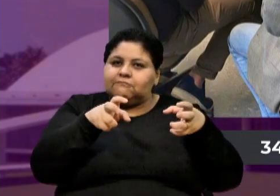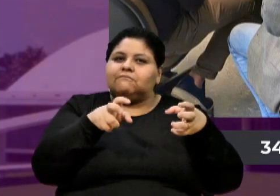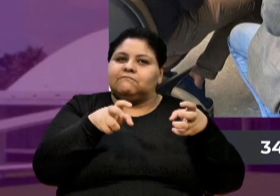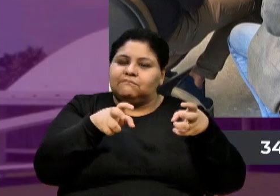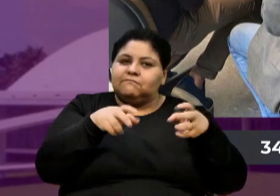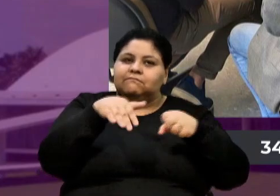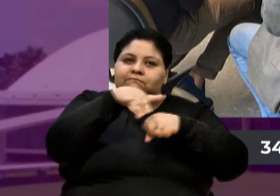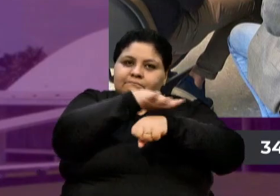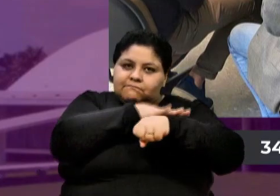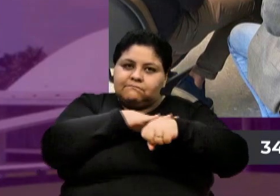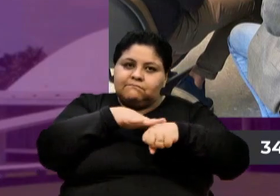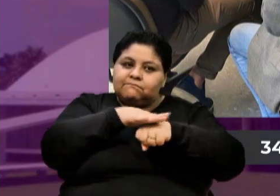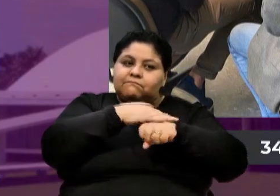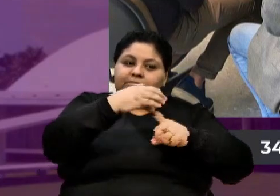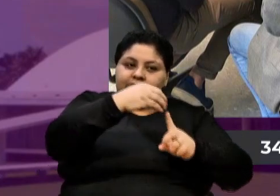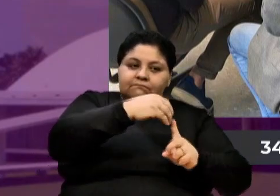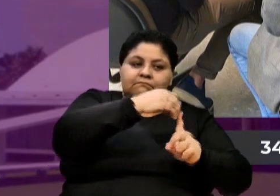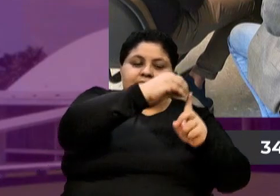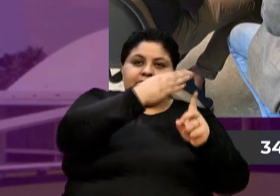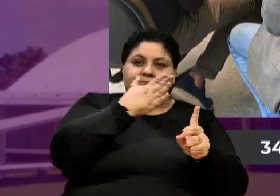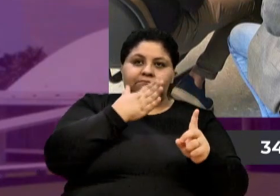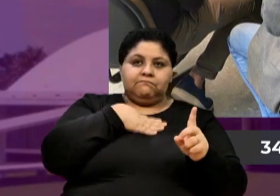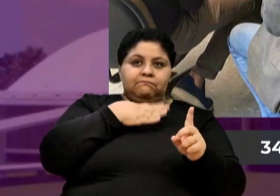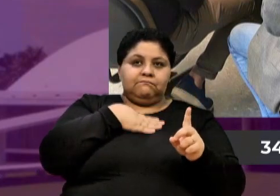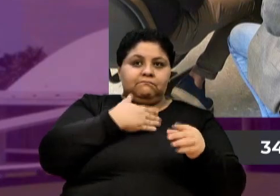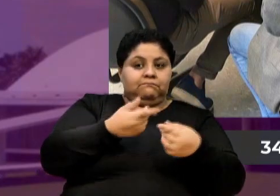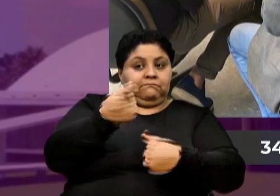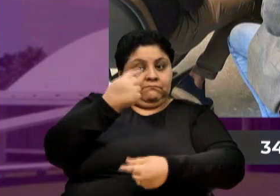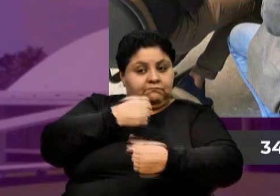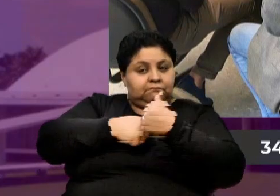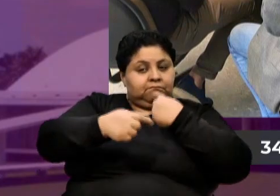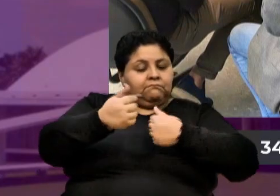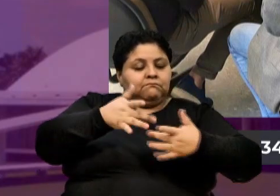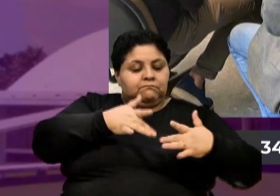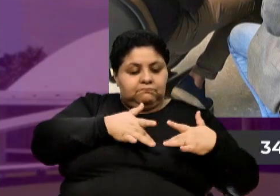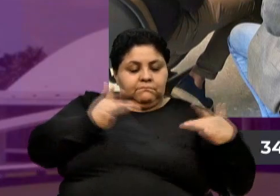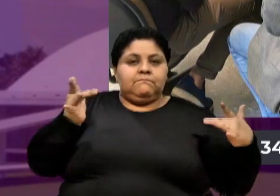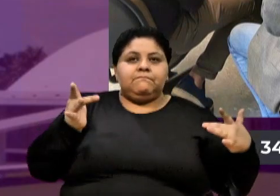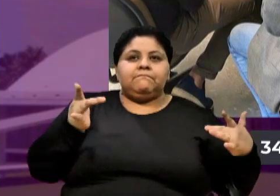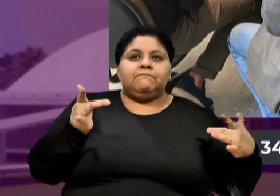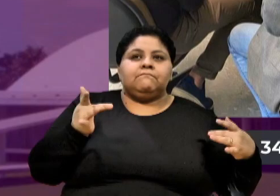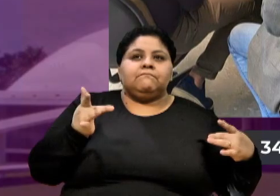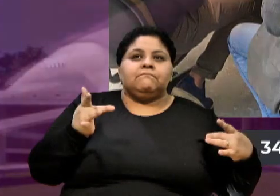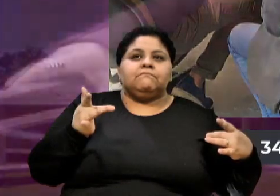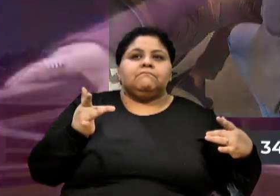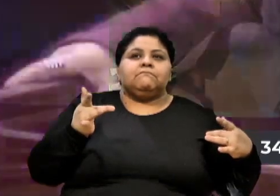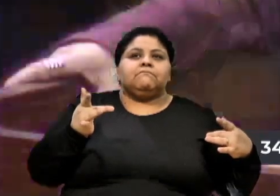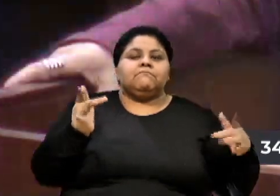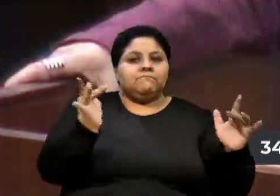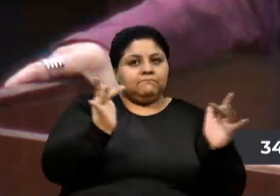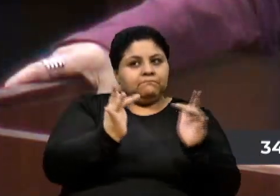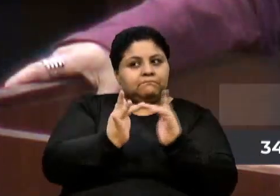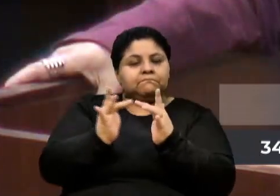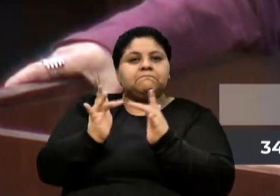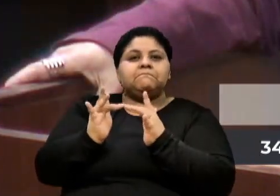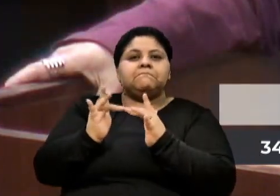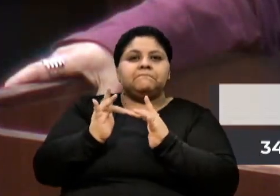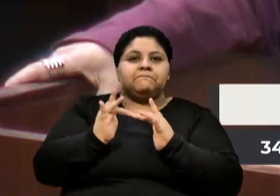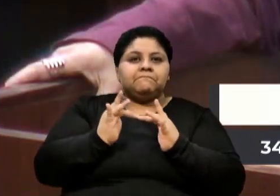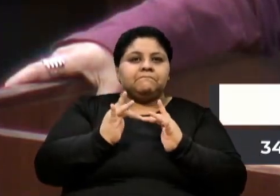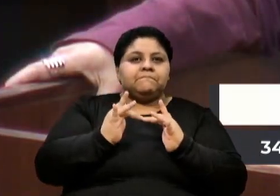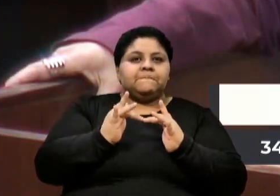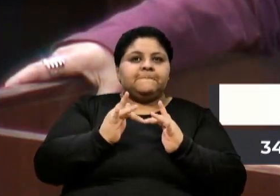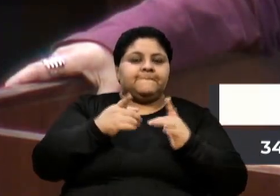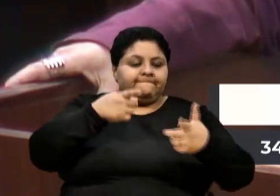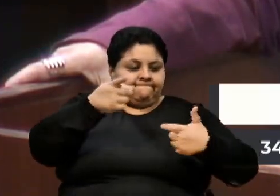sobre a prioridade minha era a economia solidária, combinamos de discutir um marco